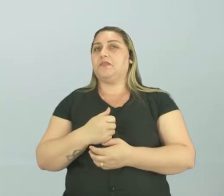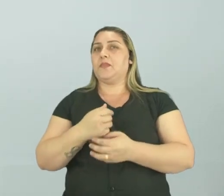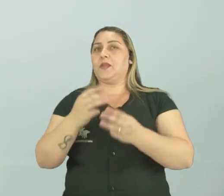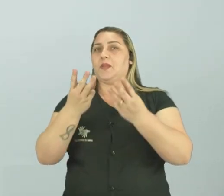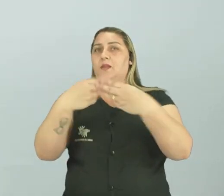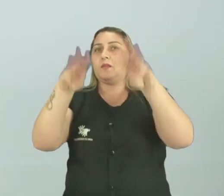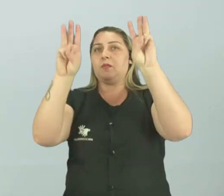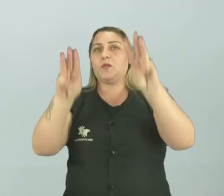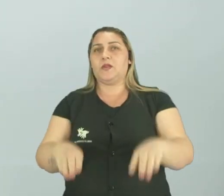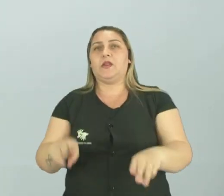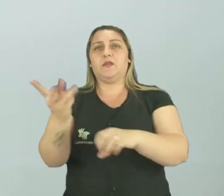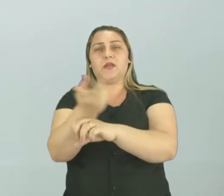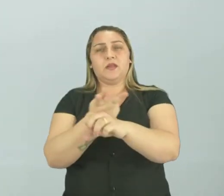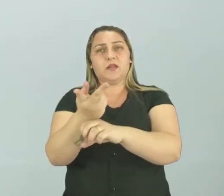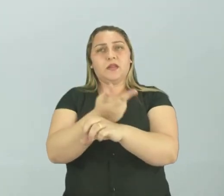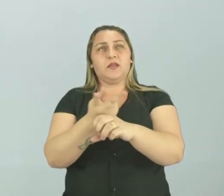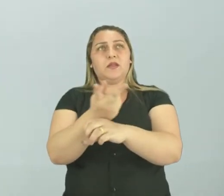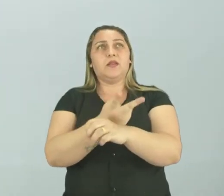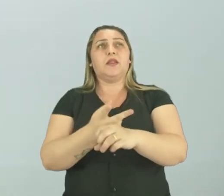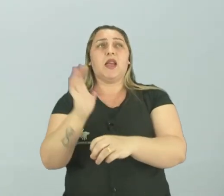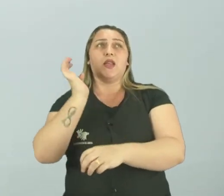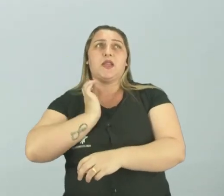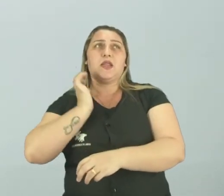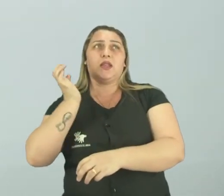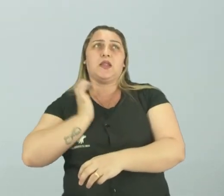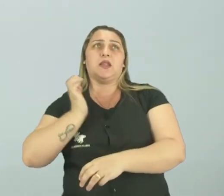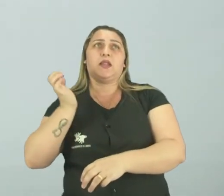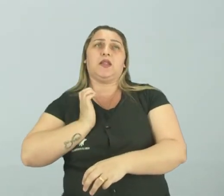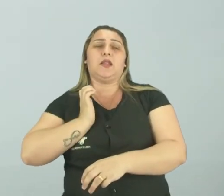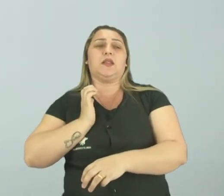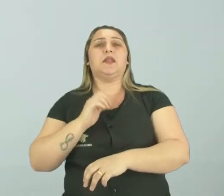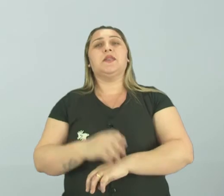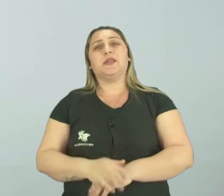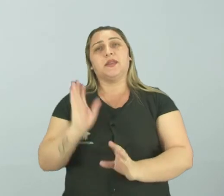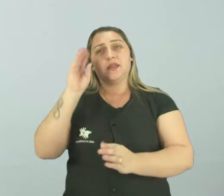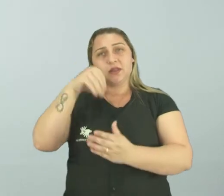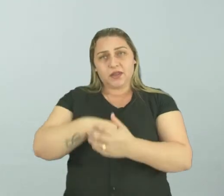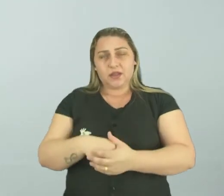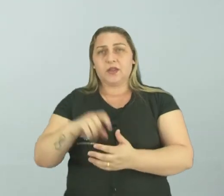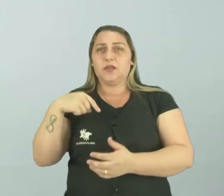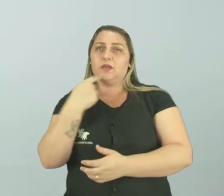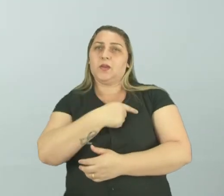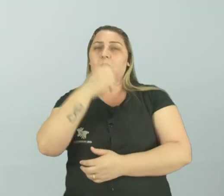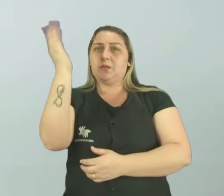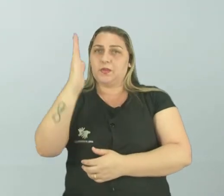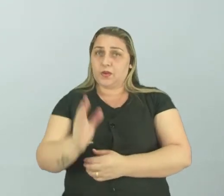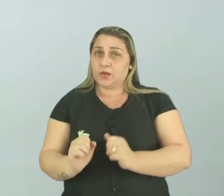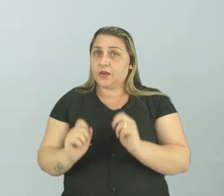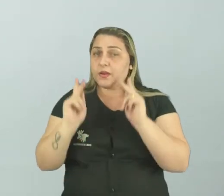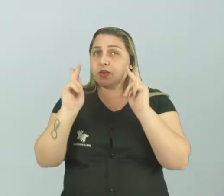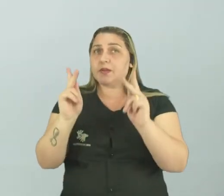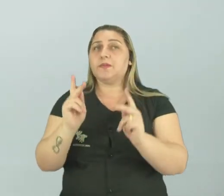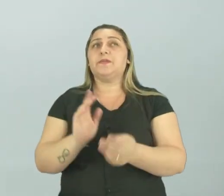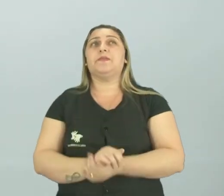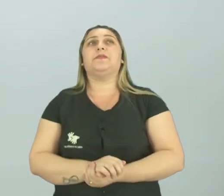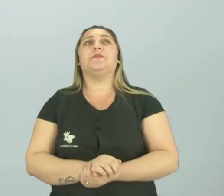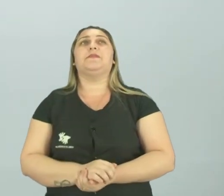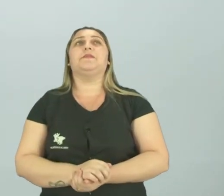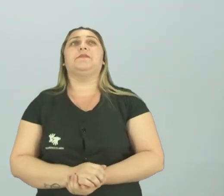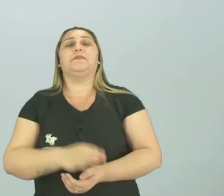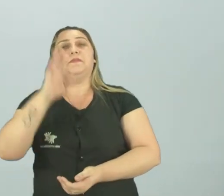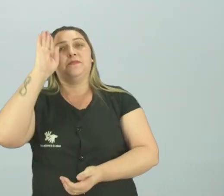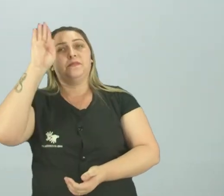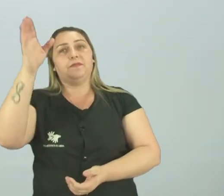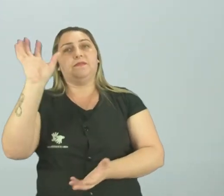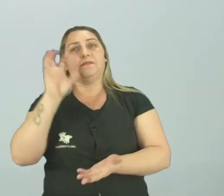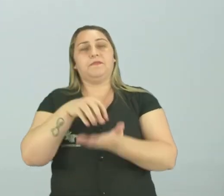outras coisinhas, você vai pesquisar. Tem riquezas e mais riquezas dentro do nosso Brasil, ok? Top 10 dos principais